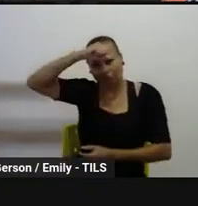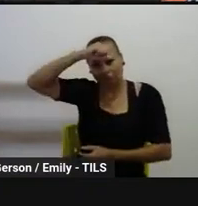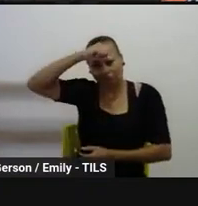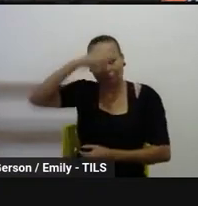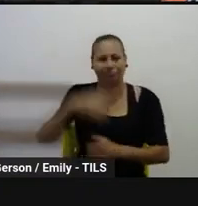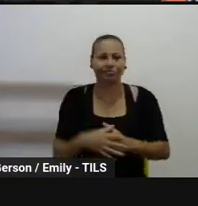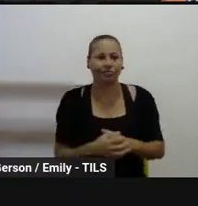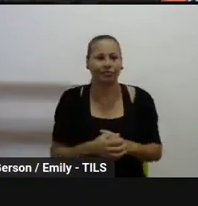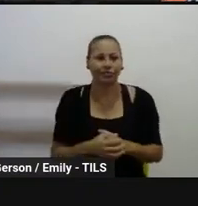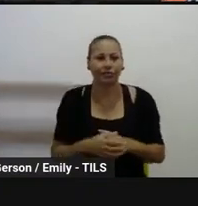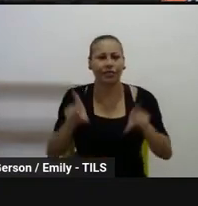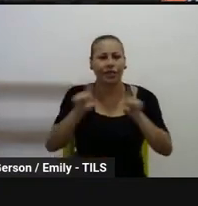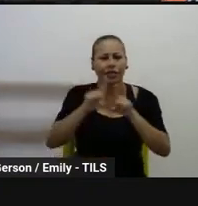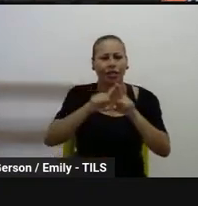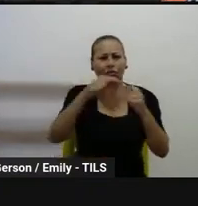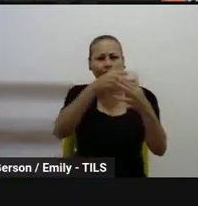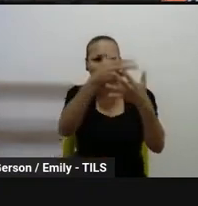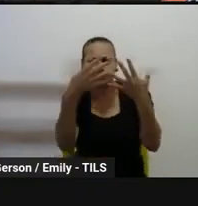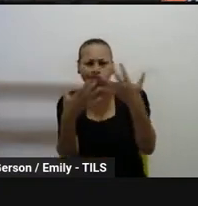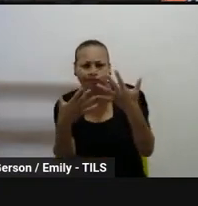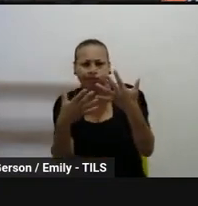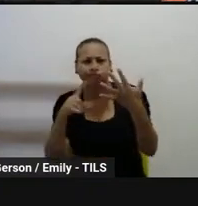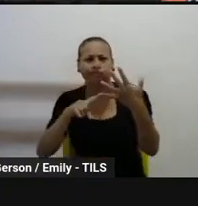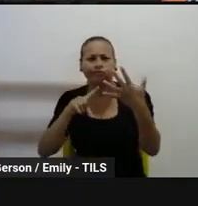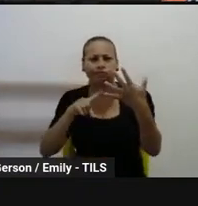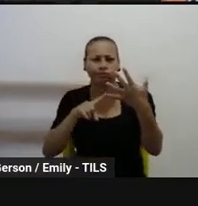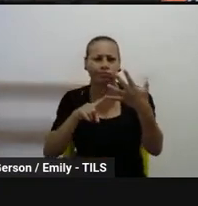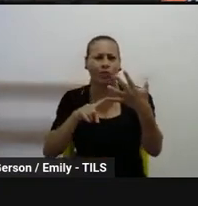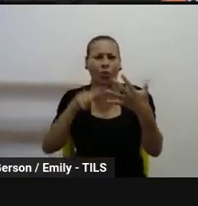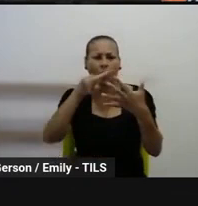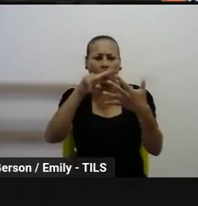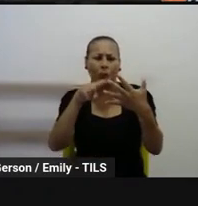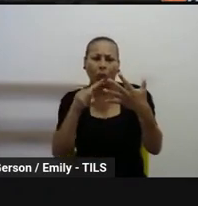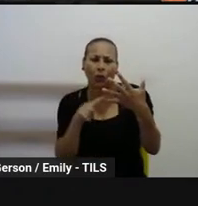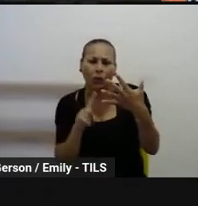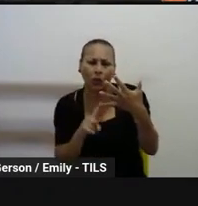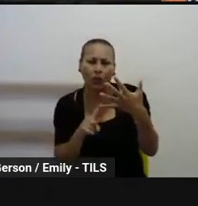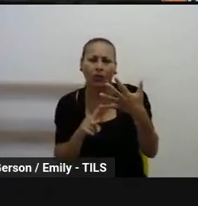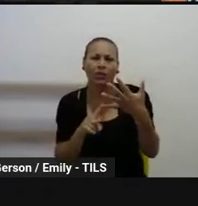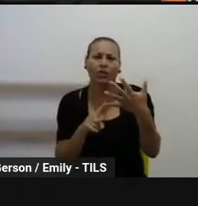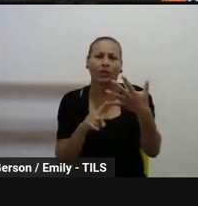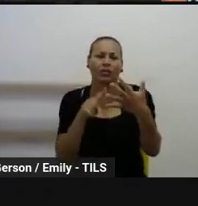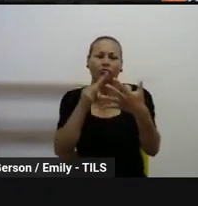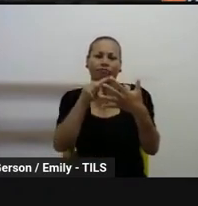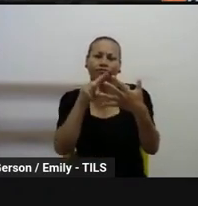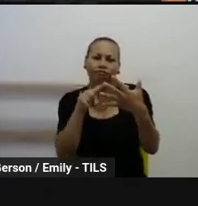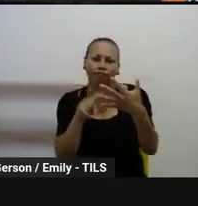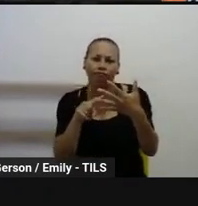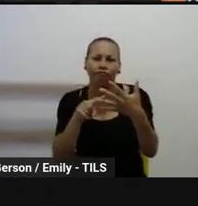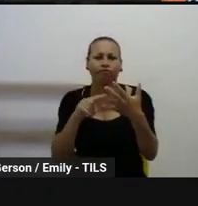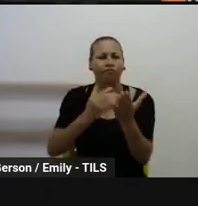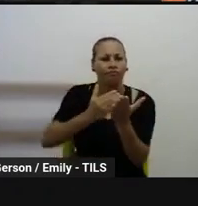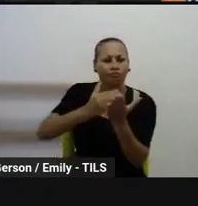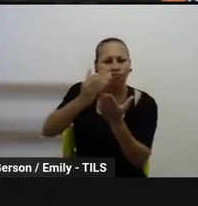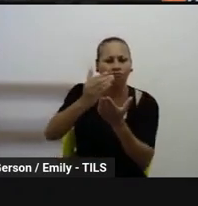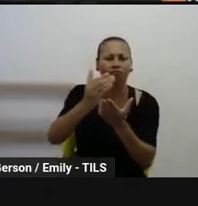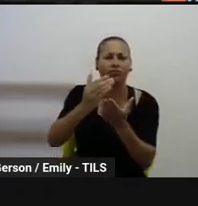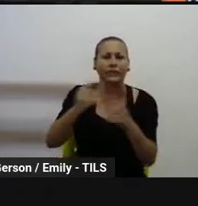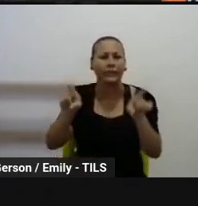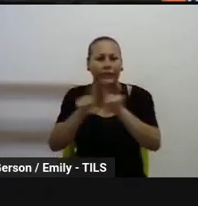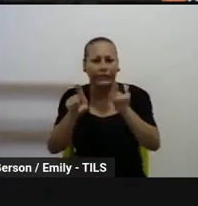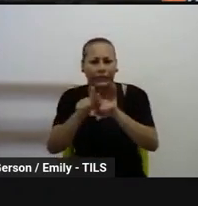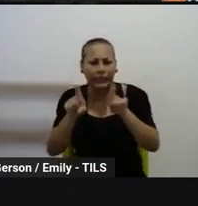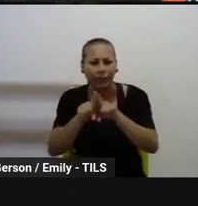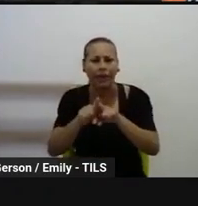fizemos um mapeamento em relação ao ano letivo de 2022, né, e tivemos matriculados no ano letivo de